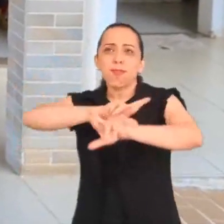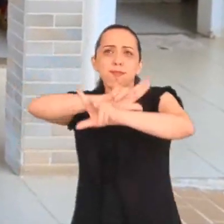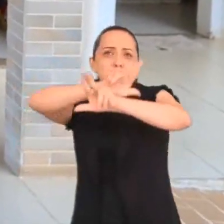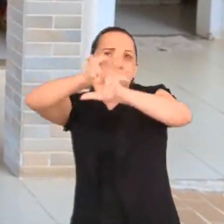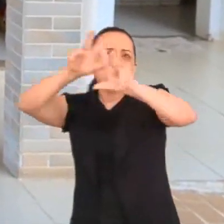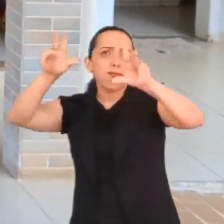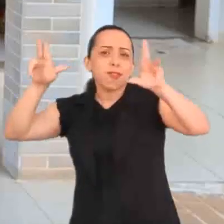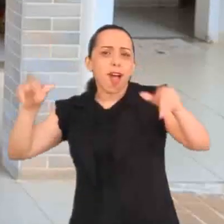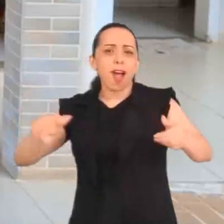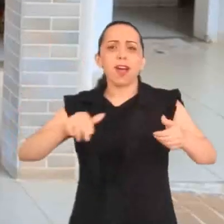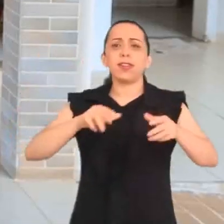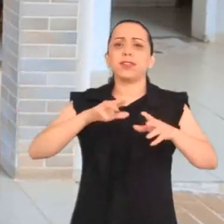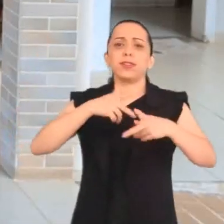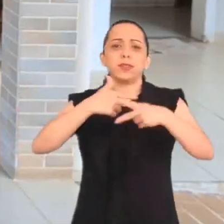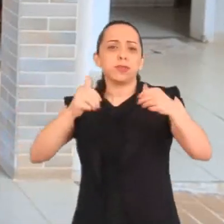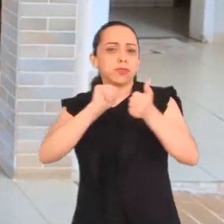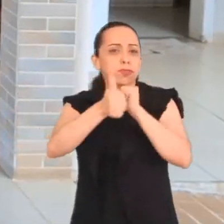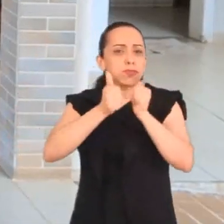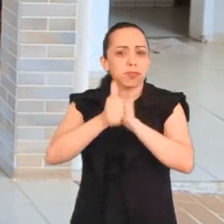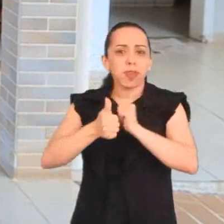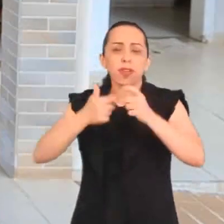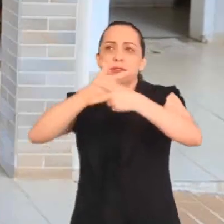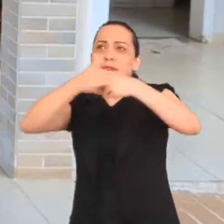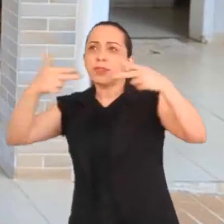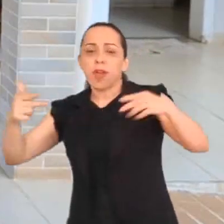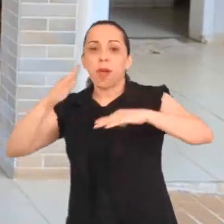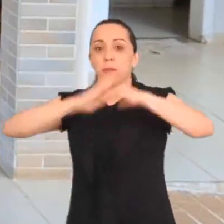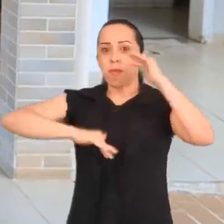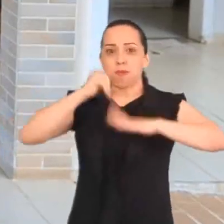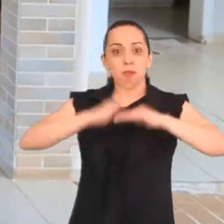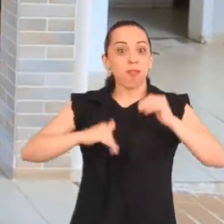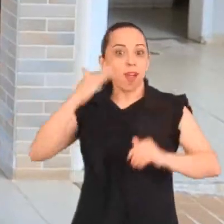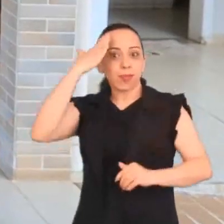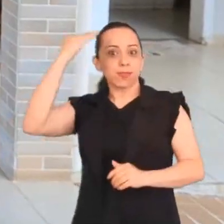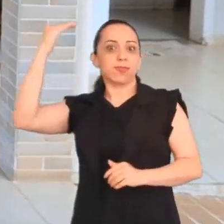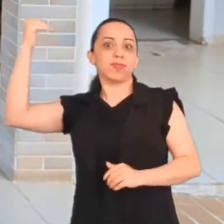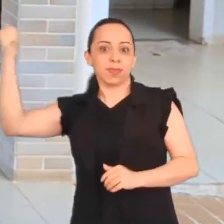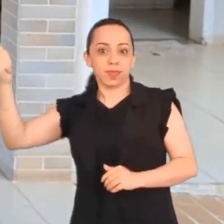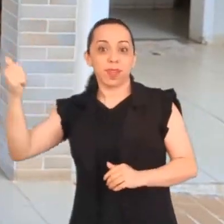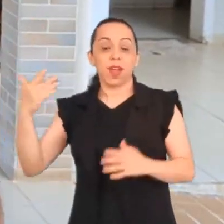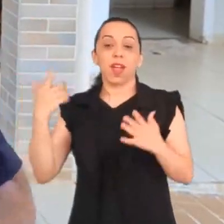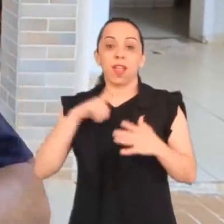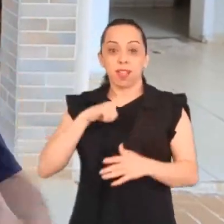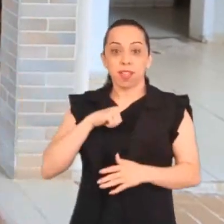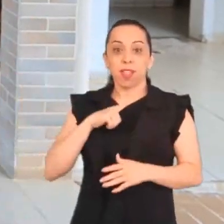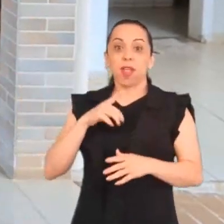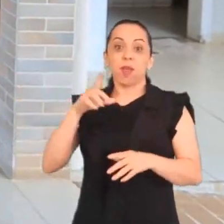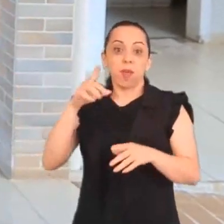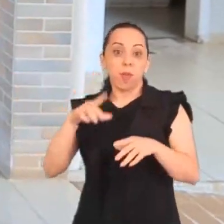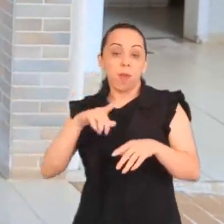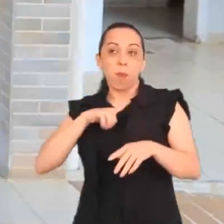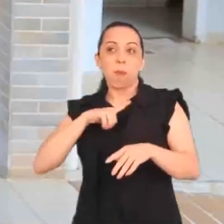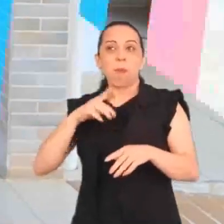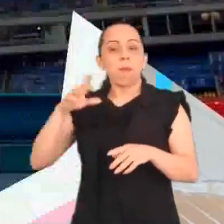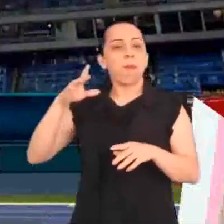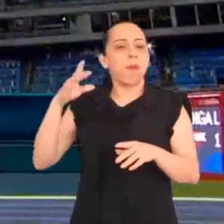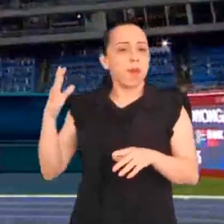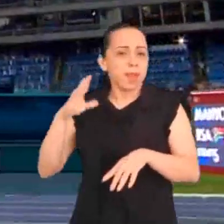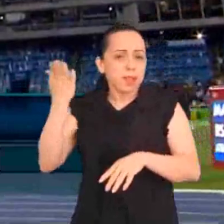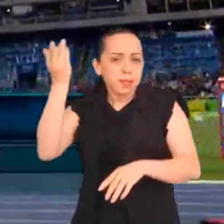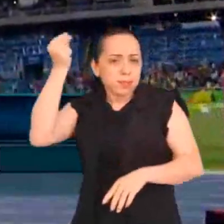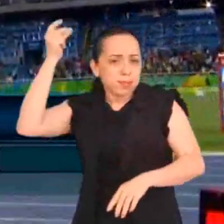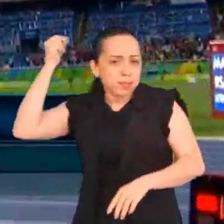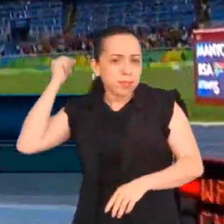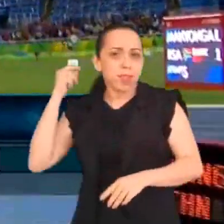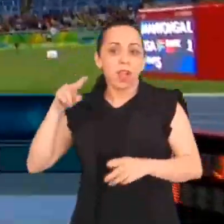com seus maiores atletas. Uma das modalidades esportivas clássicas das Olimpíadas é o salto em distância. O